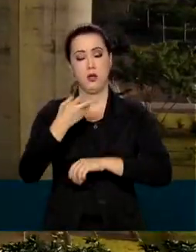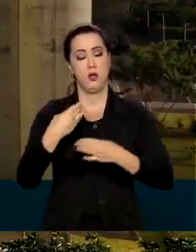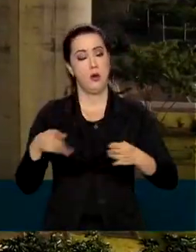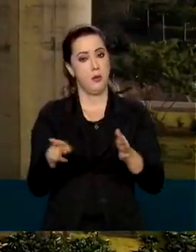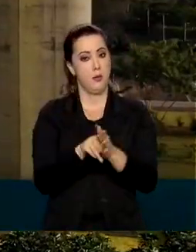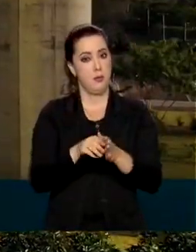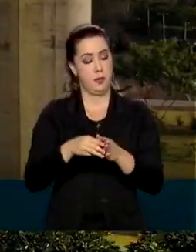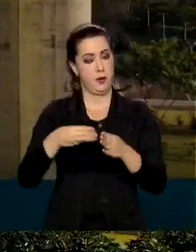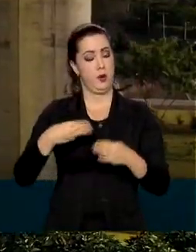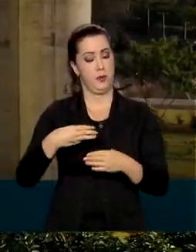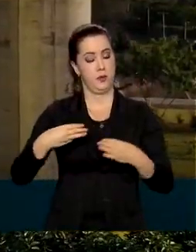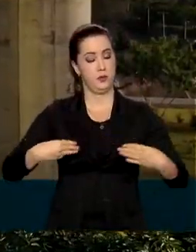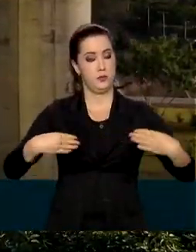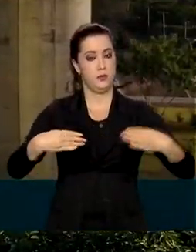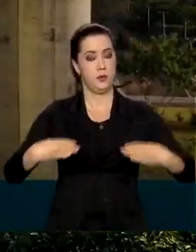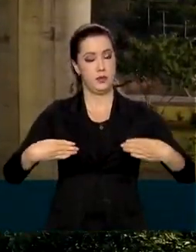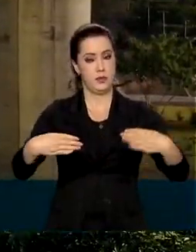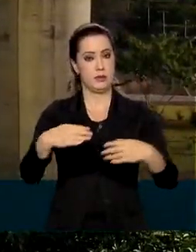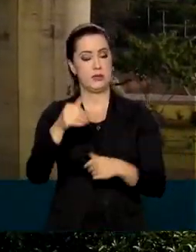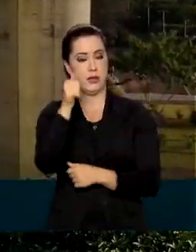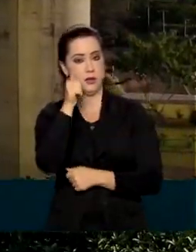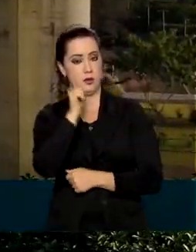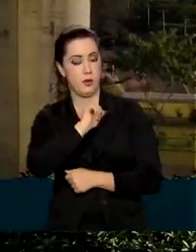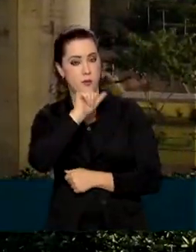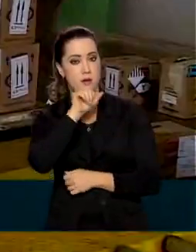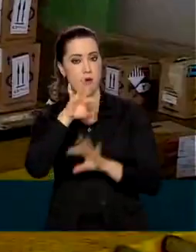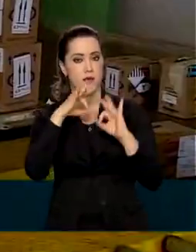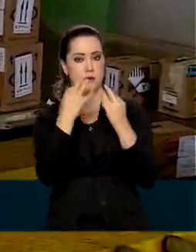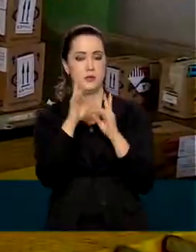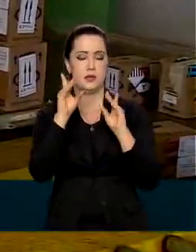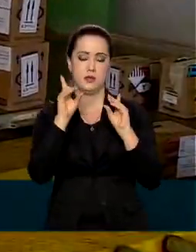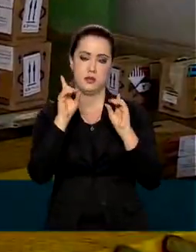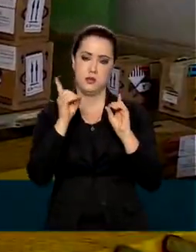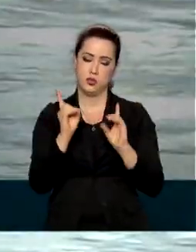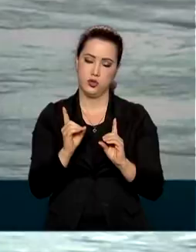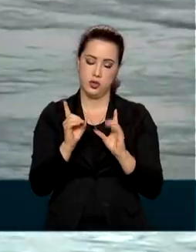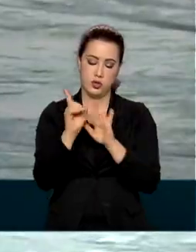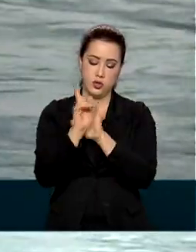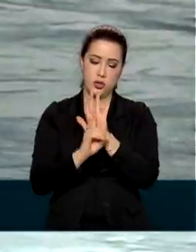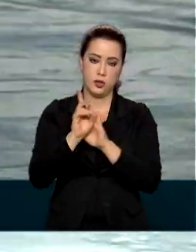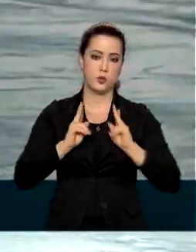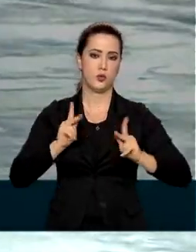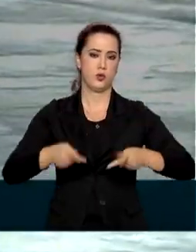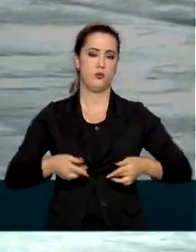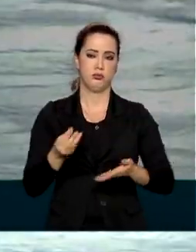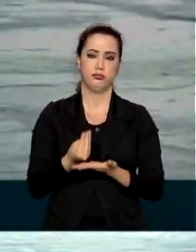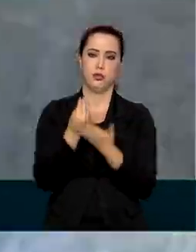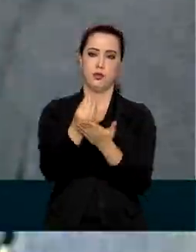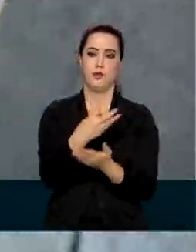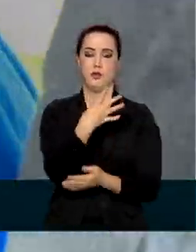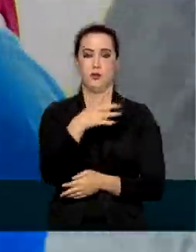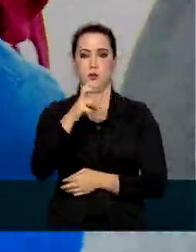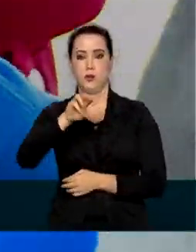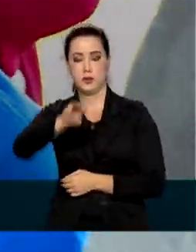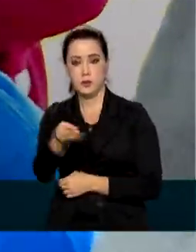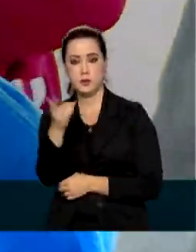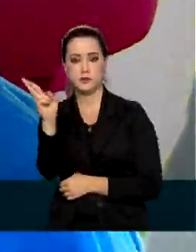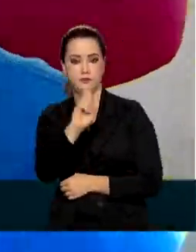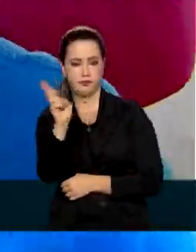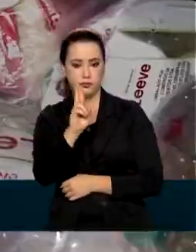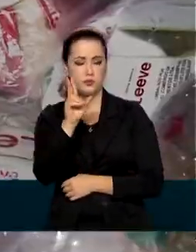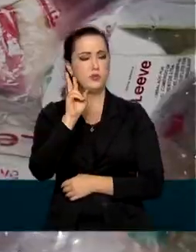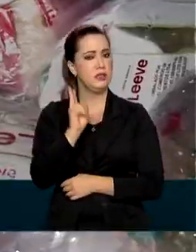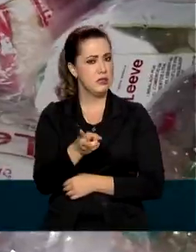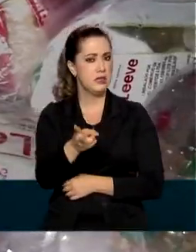Ministério da Mulher, Família e dos Direitos Humanos investiu 45 milhões de reais, que é